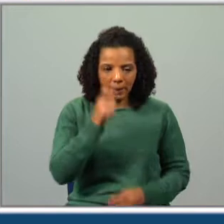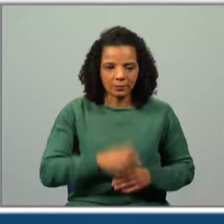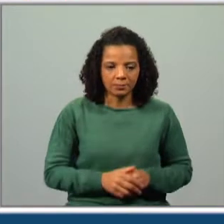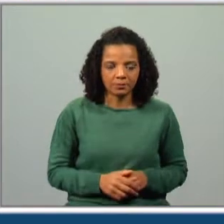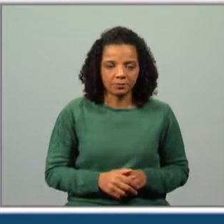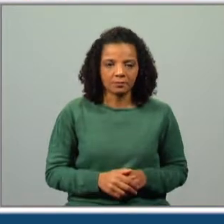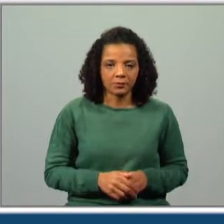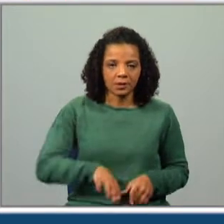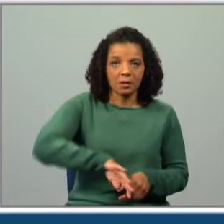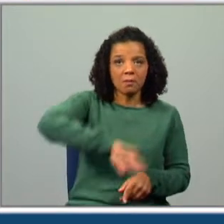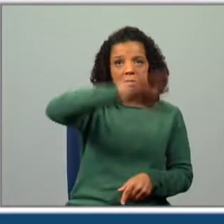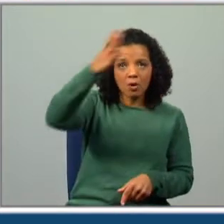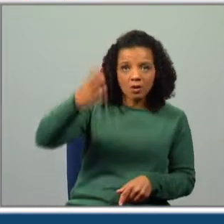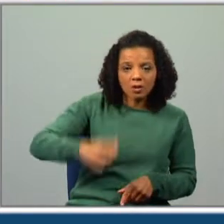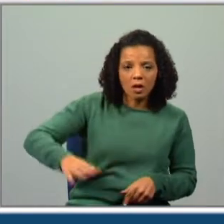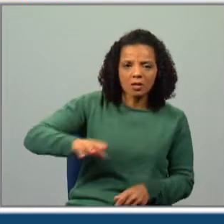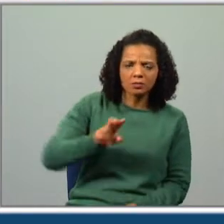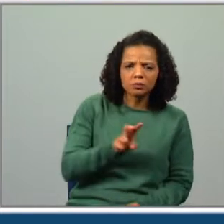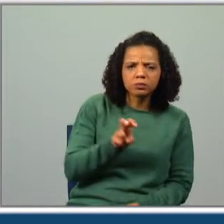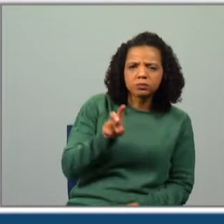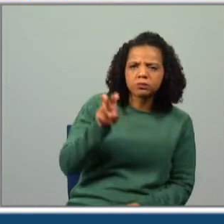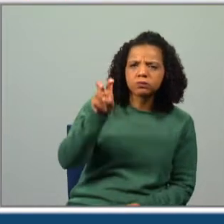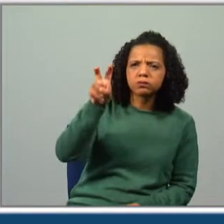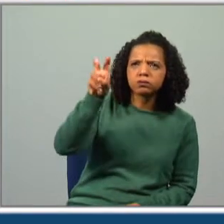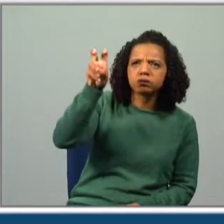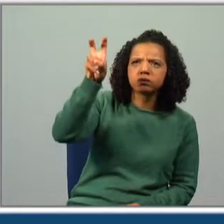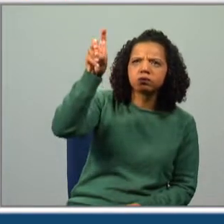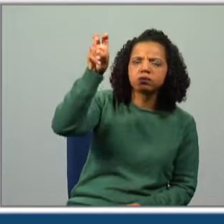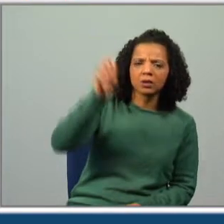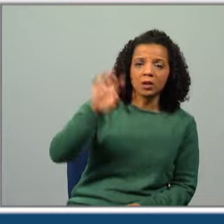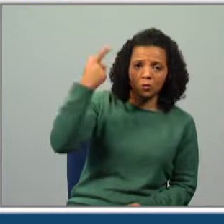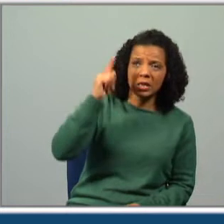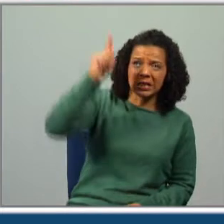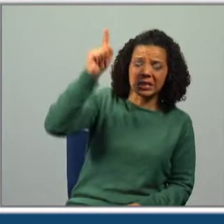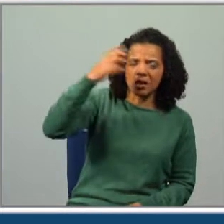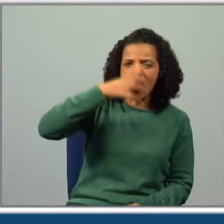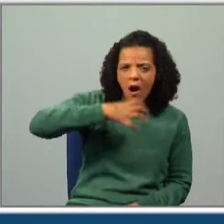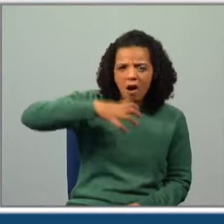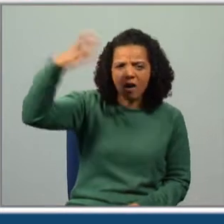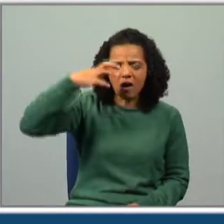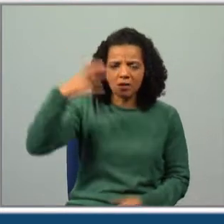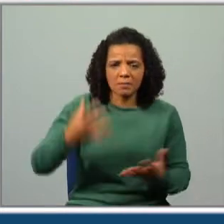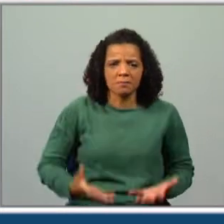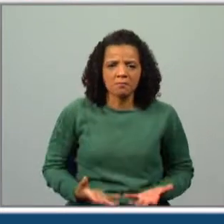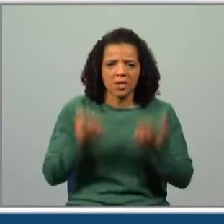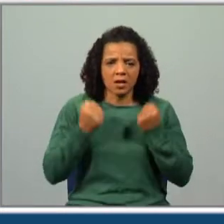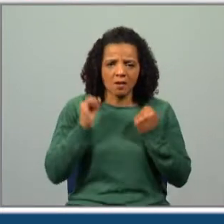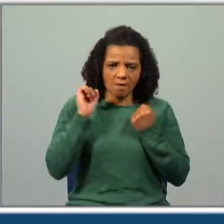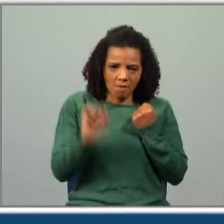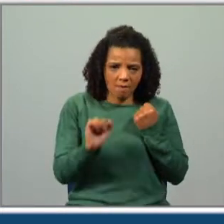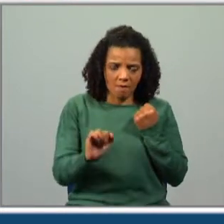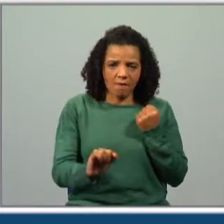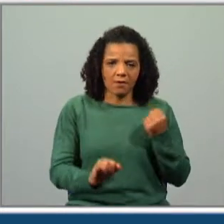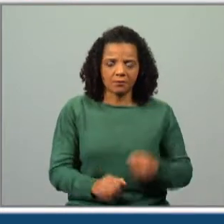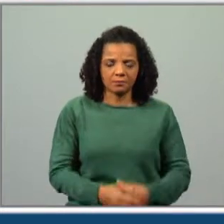Sobe a montanha mágica e quando chegares lá acima, gritas aos quatro ventos o teu desejo mais